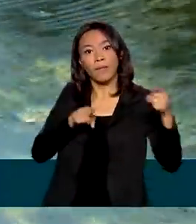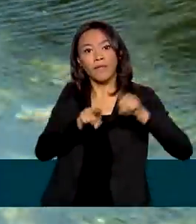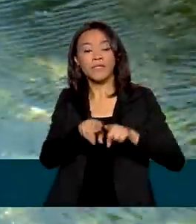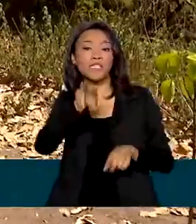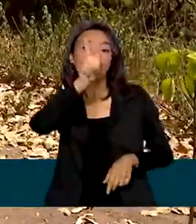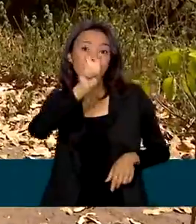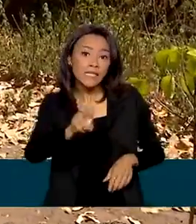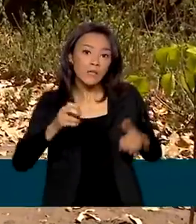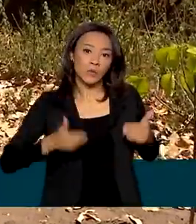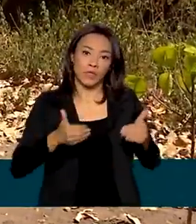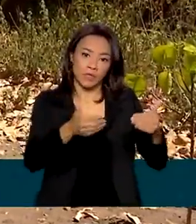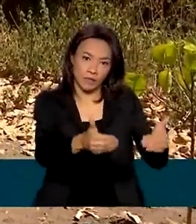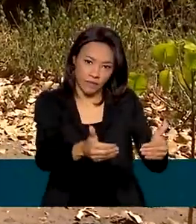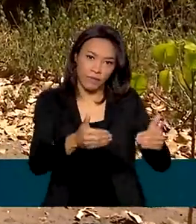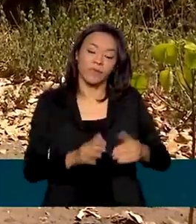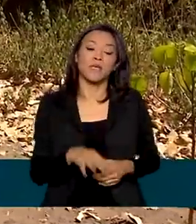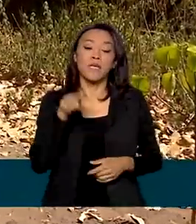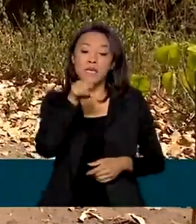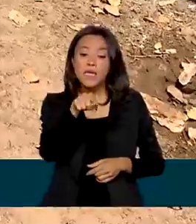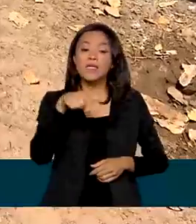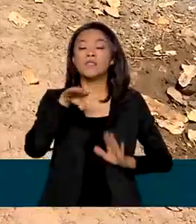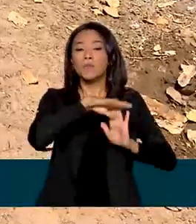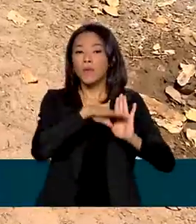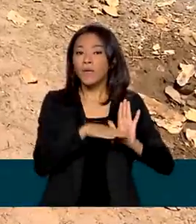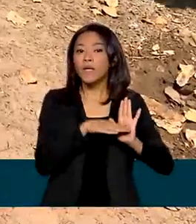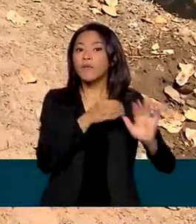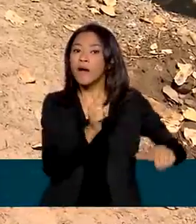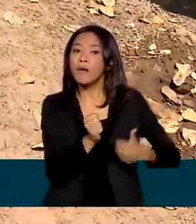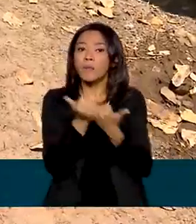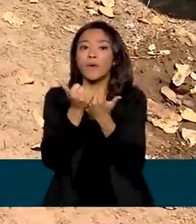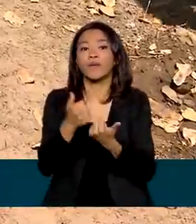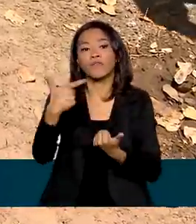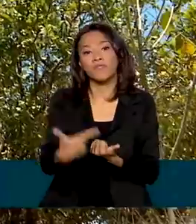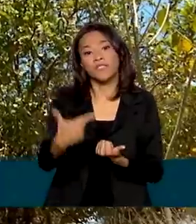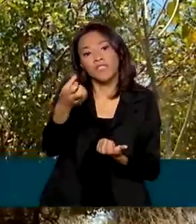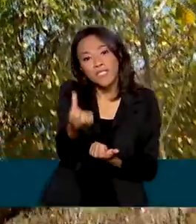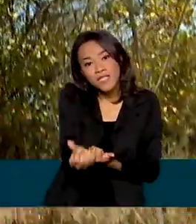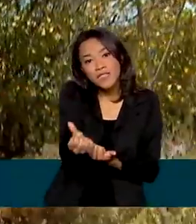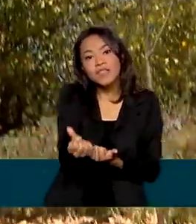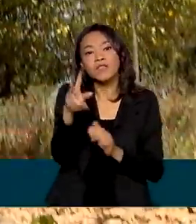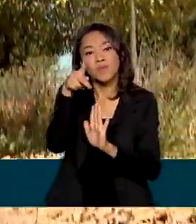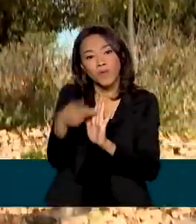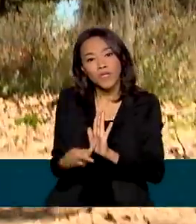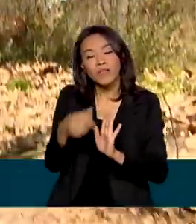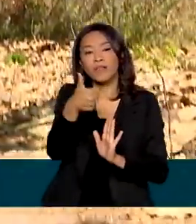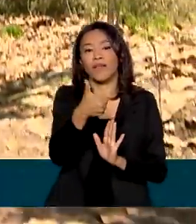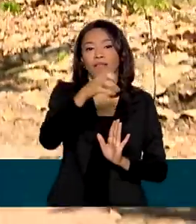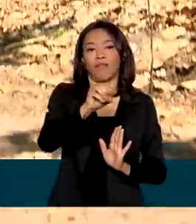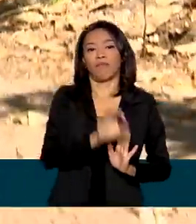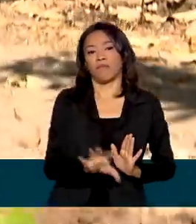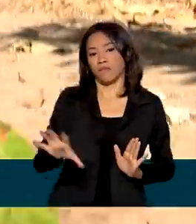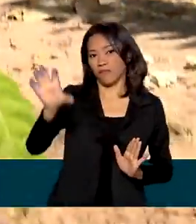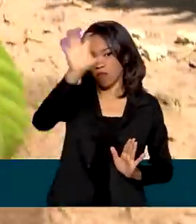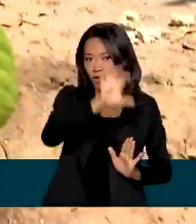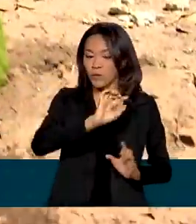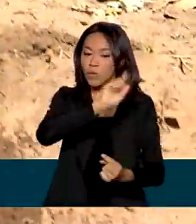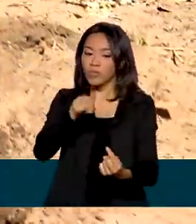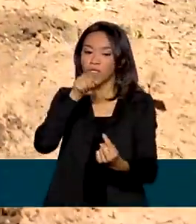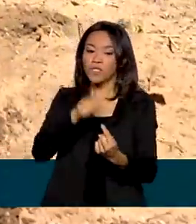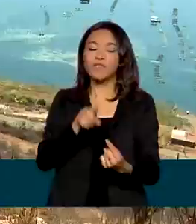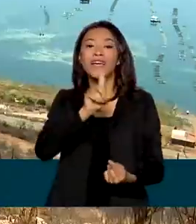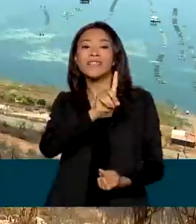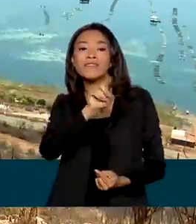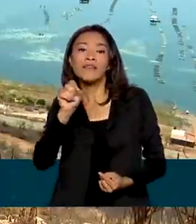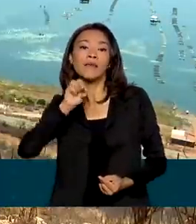ministérios. O programa beneficia 26 iniciativas em 10 estados. O objetivo é plantar 100 milhões